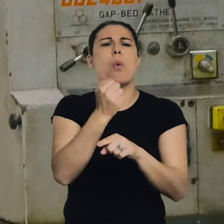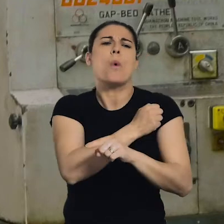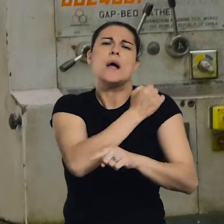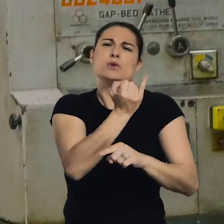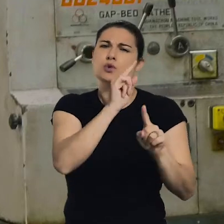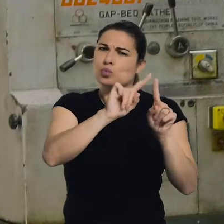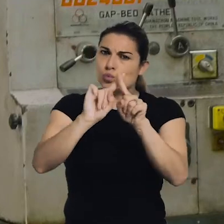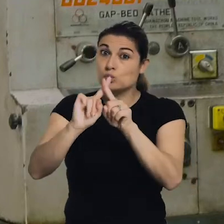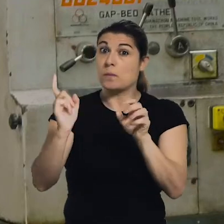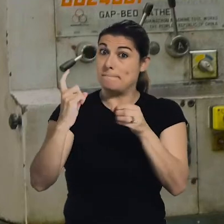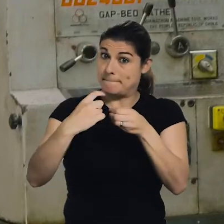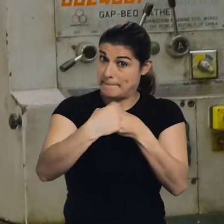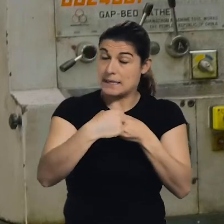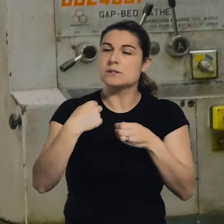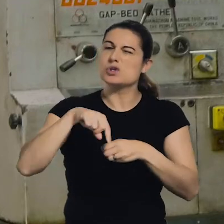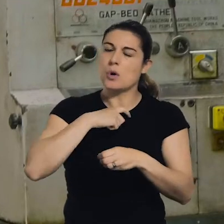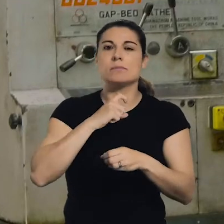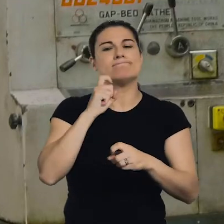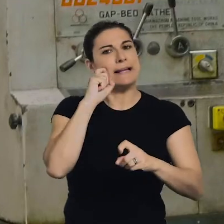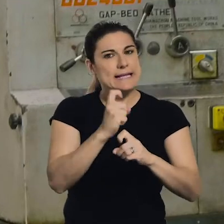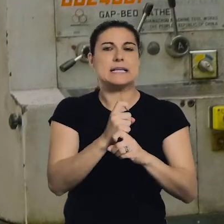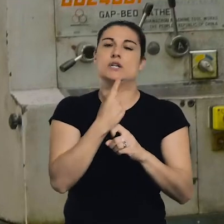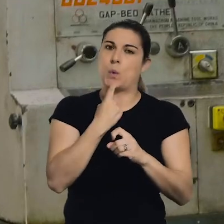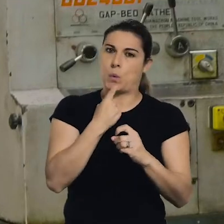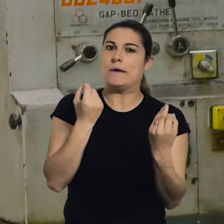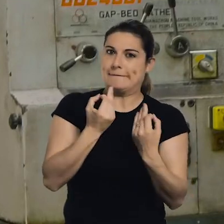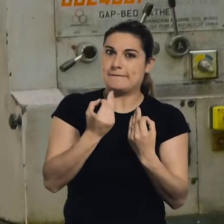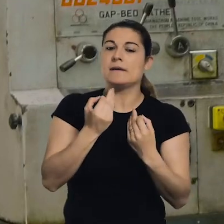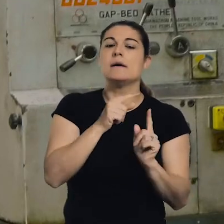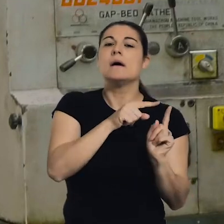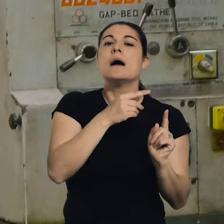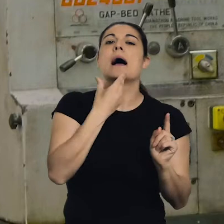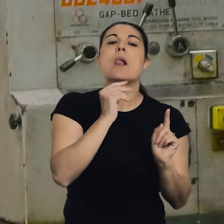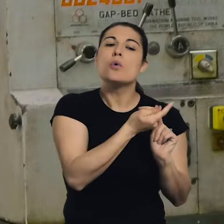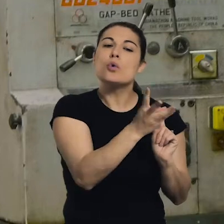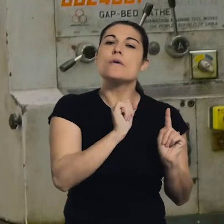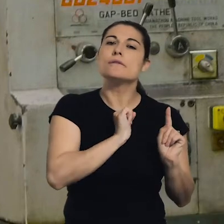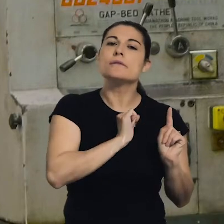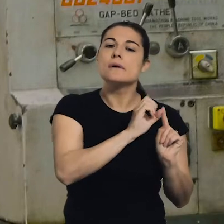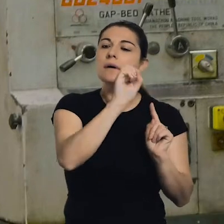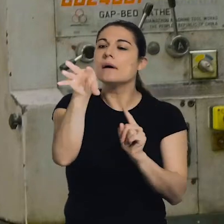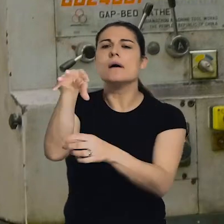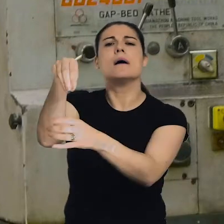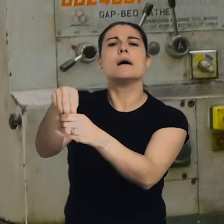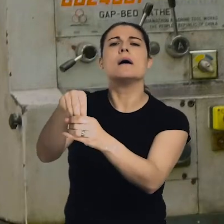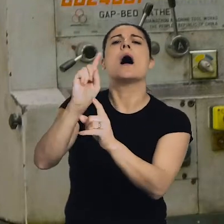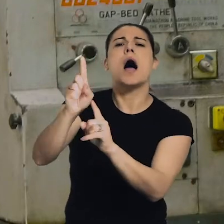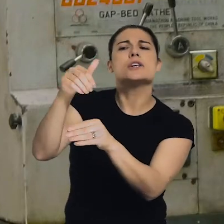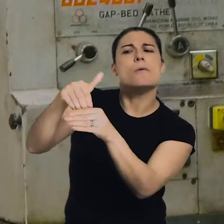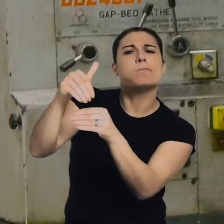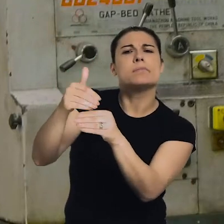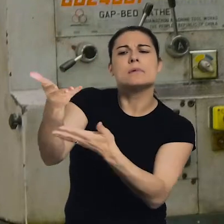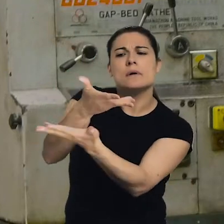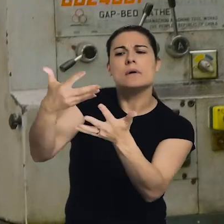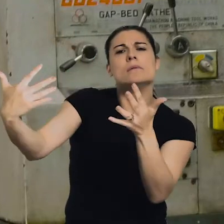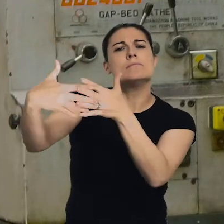estabelecemos parcerias com empresas ou com instituições somos muito exigentes no tipo de acolhimento que vão fazer